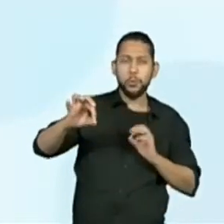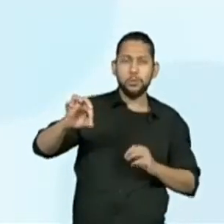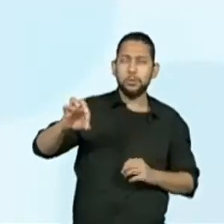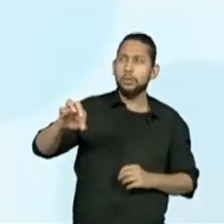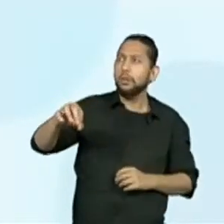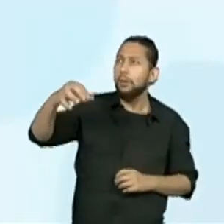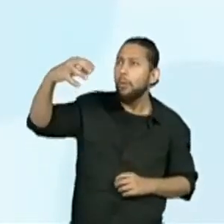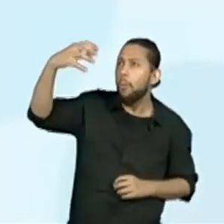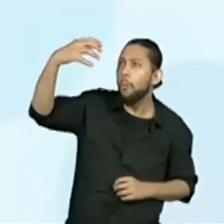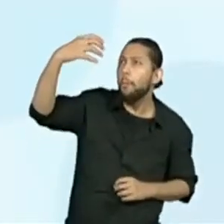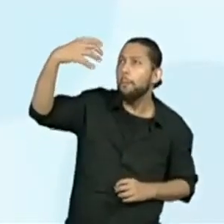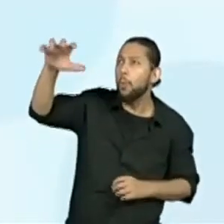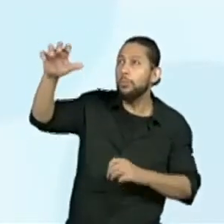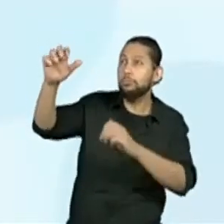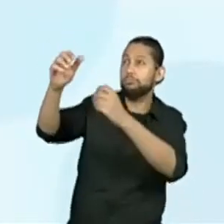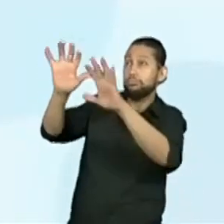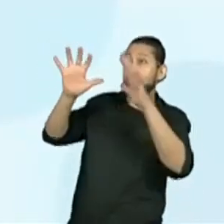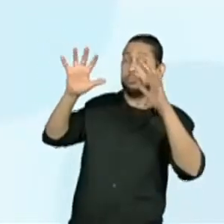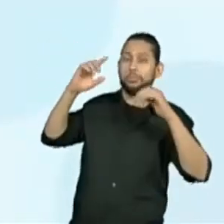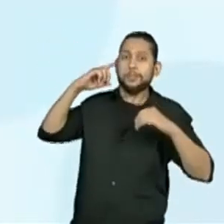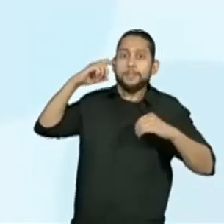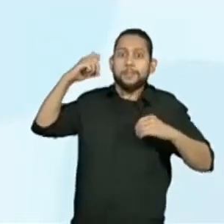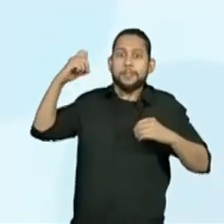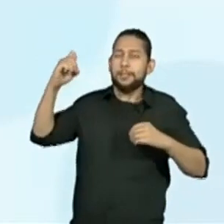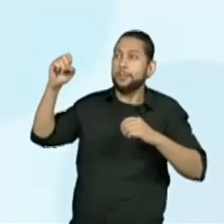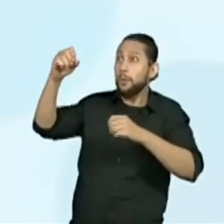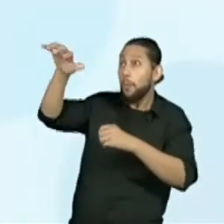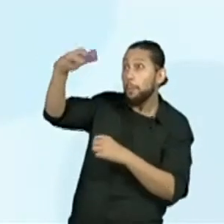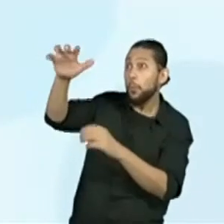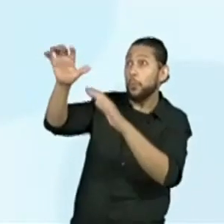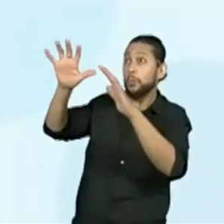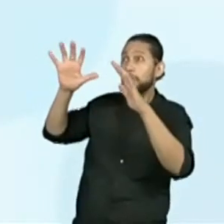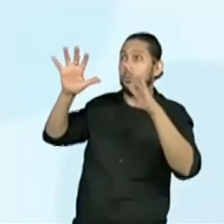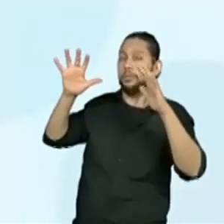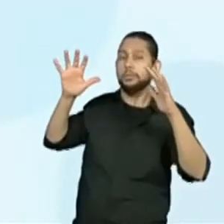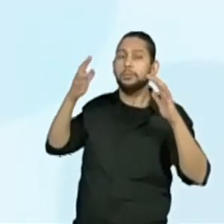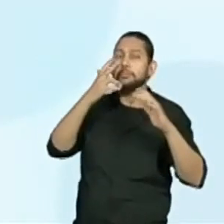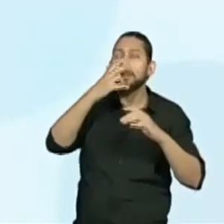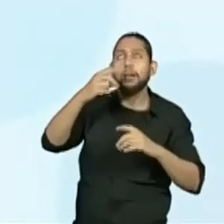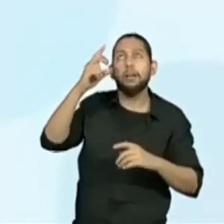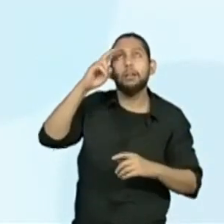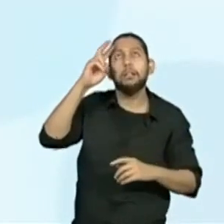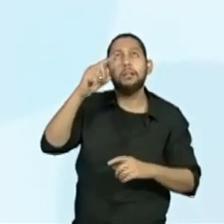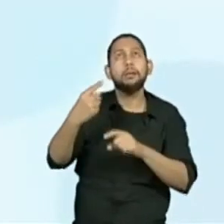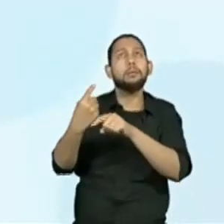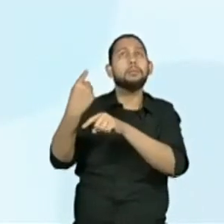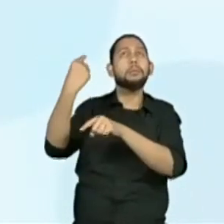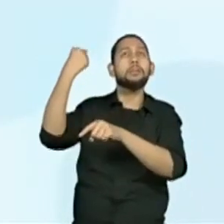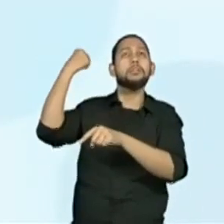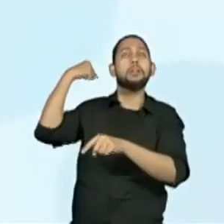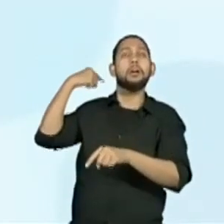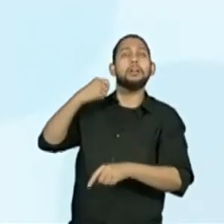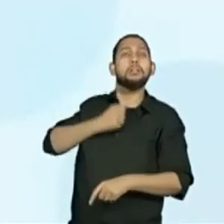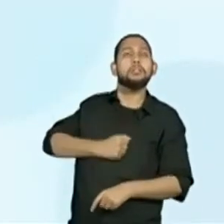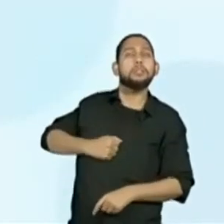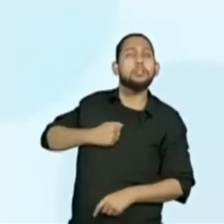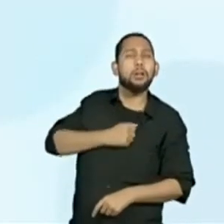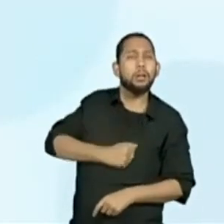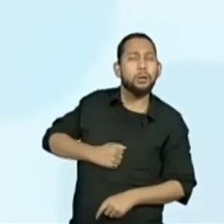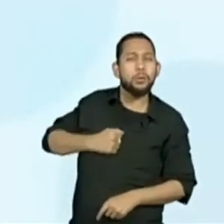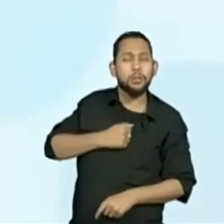vibrante no céu aberto, sinto mais longe o passado, sinto saudade de perto.